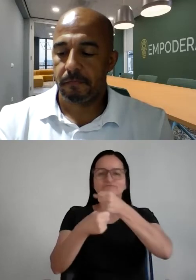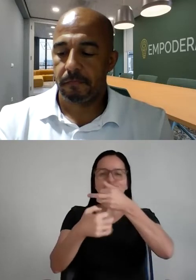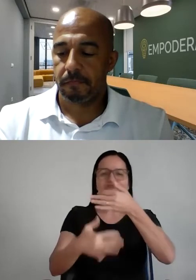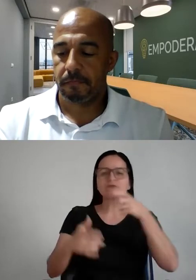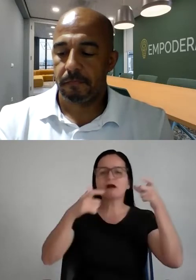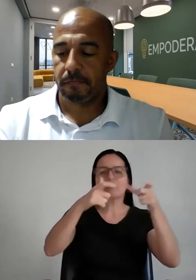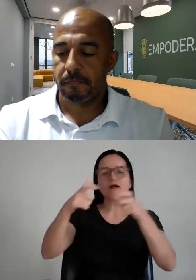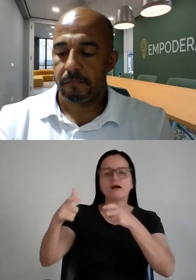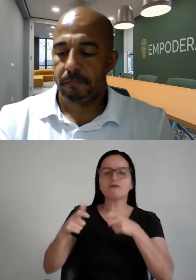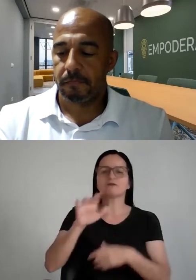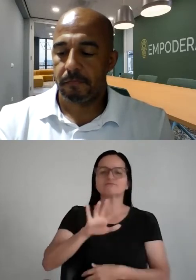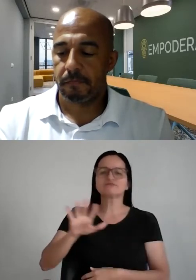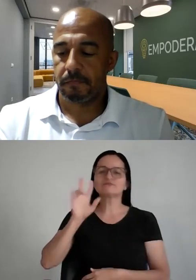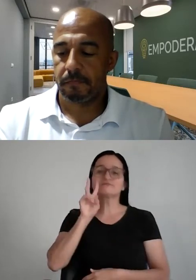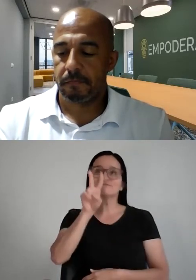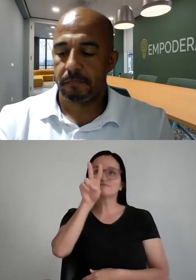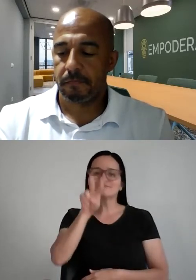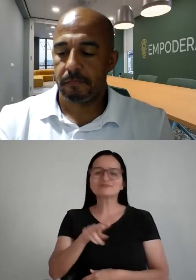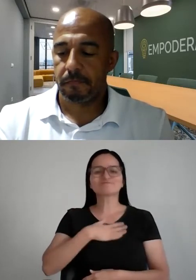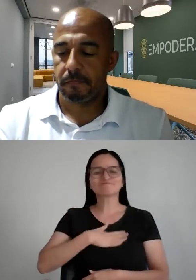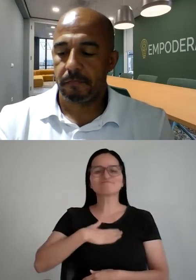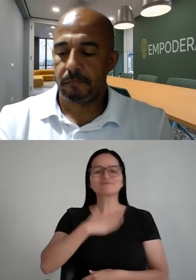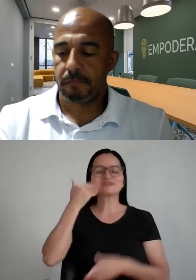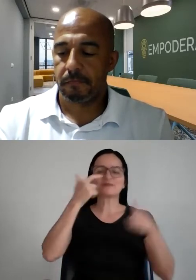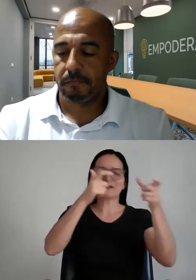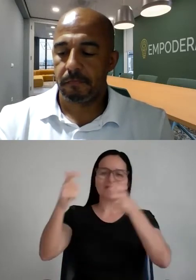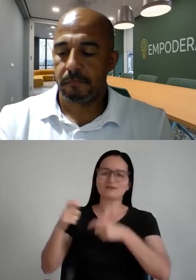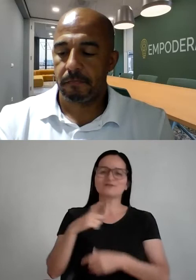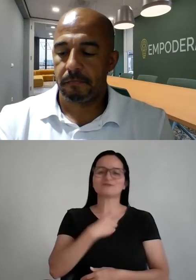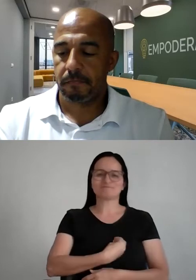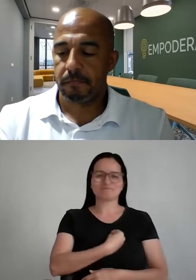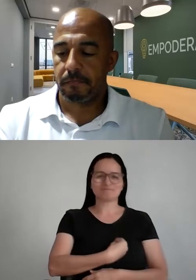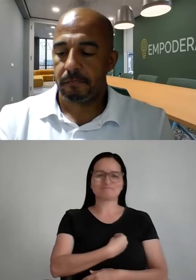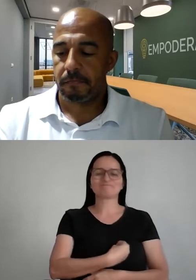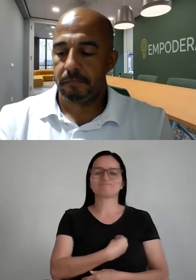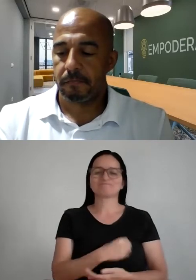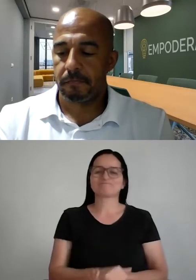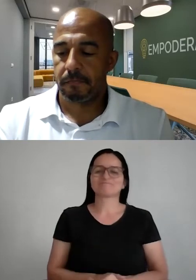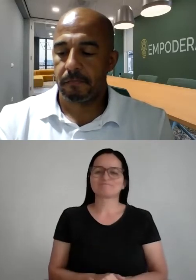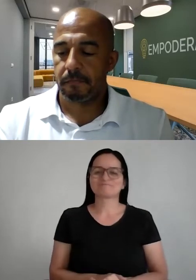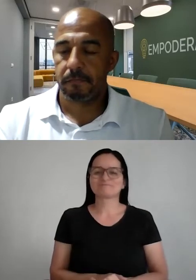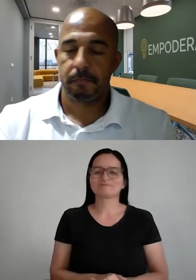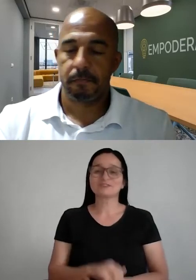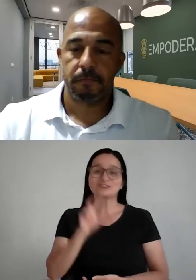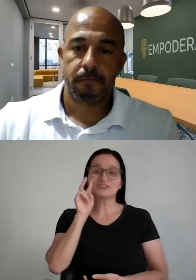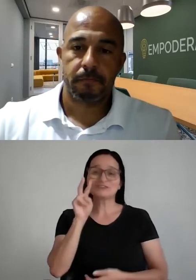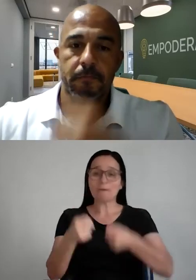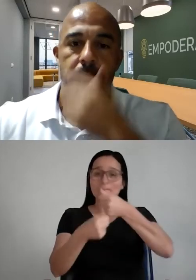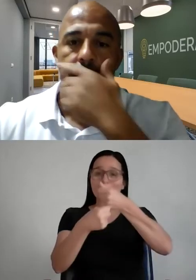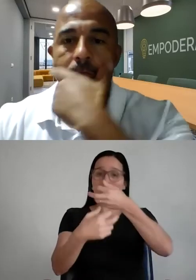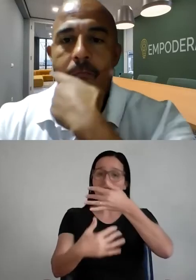região, a gente gosta de saber de onde vocês são, e estou vendo aqui o chat já